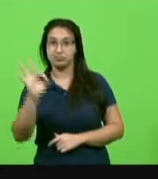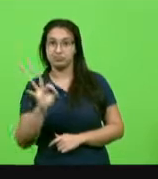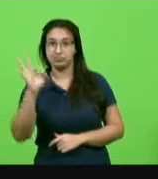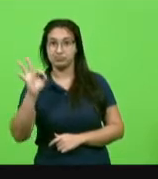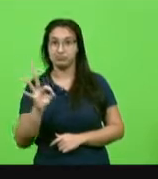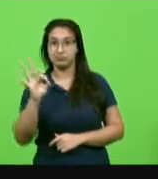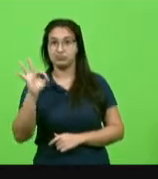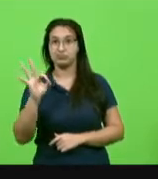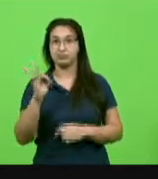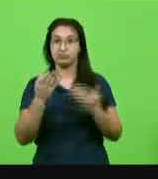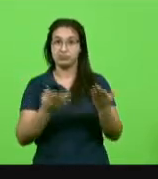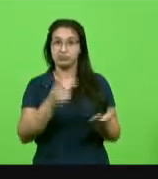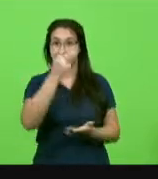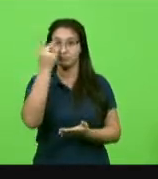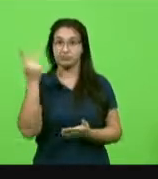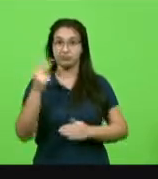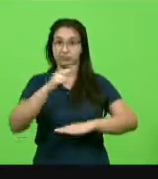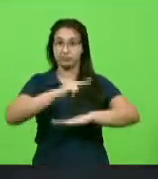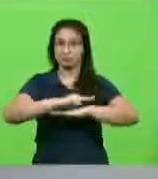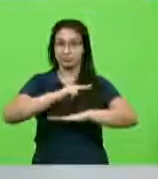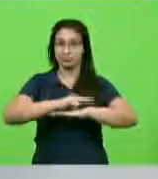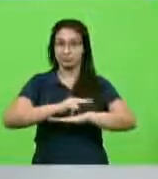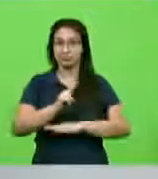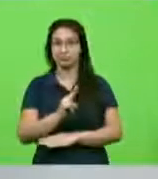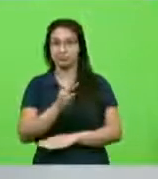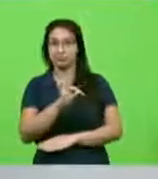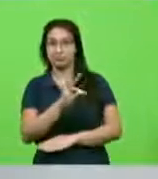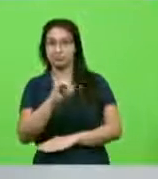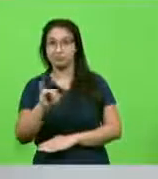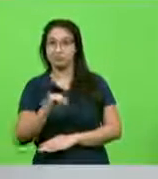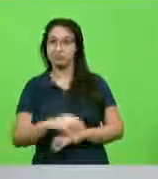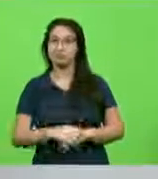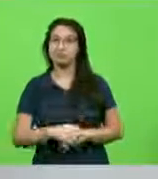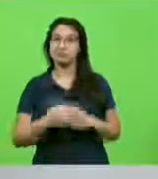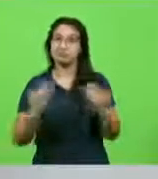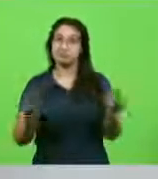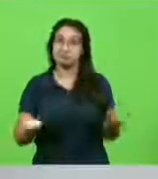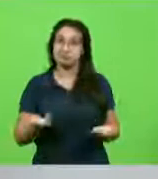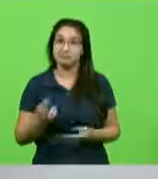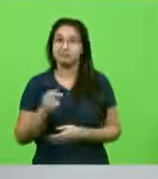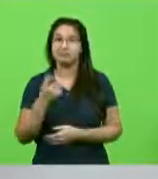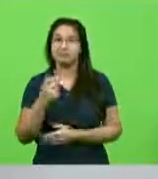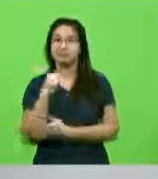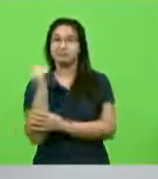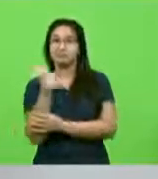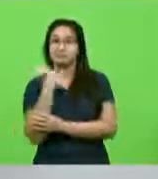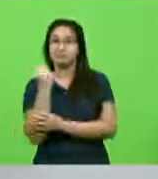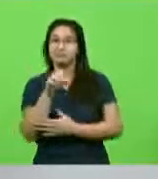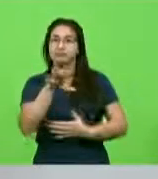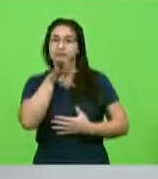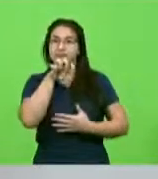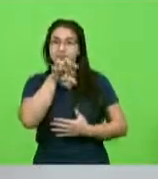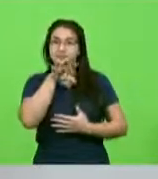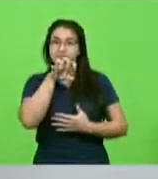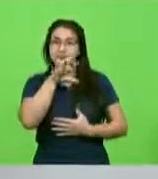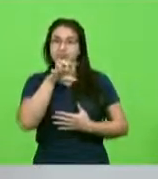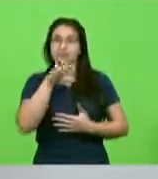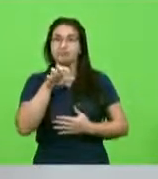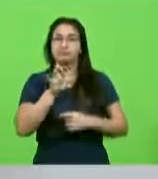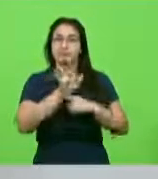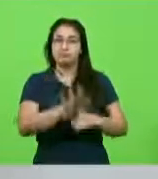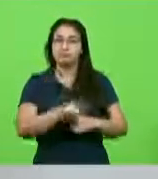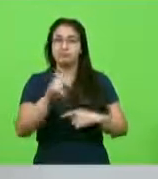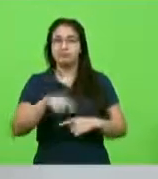tempo de internação. pessoal, olha como a fisioterapia respiratória é fundamental